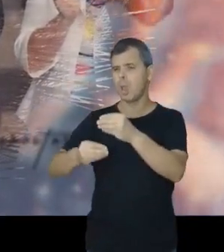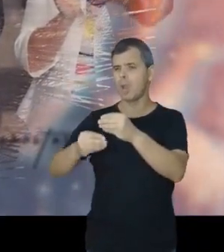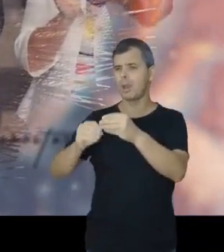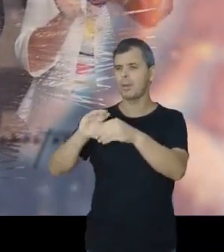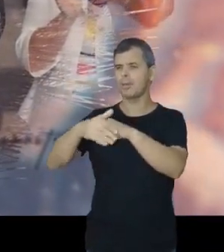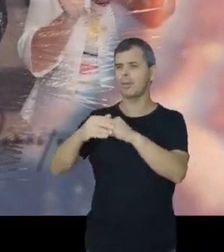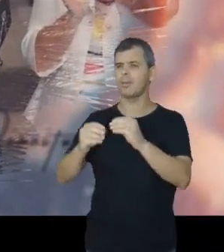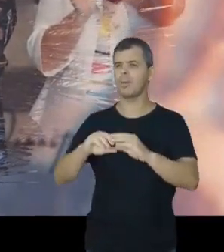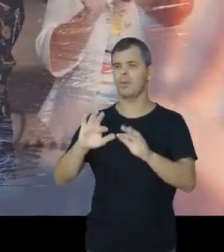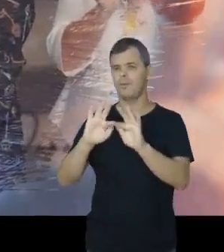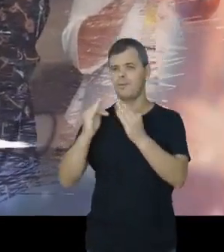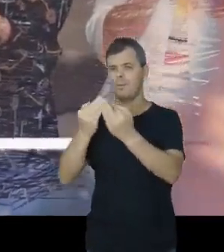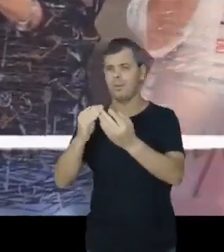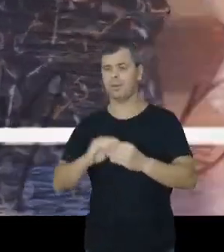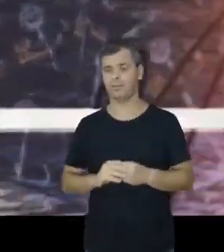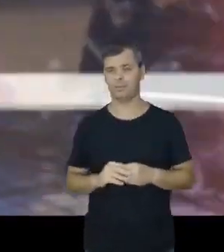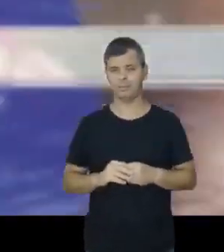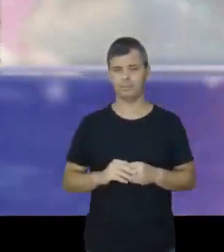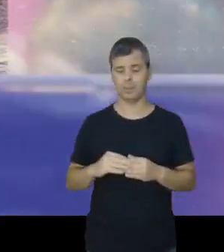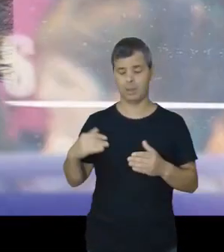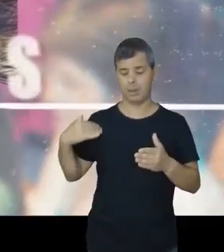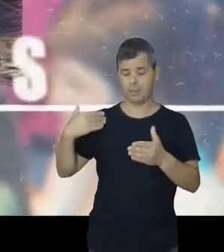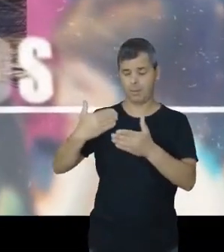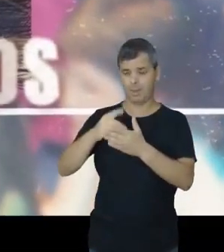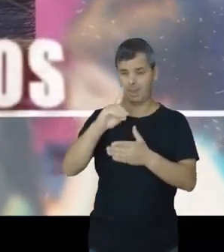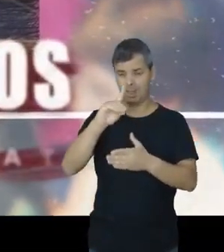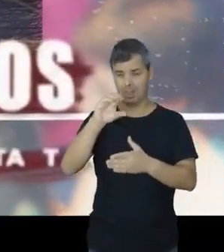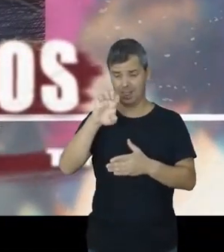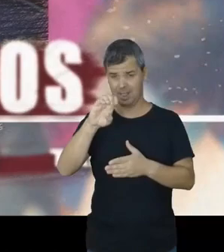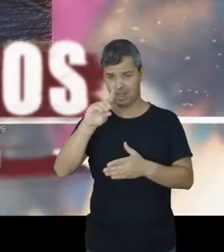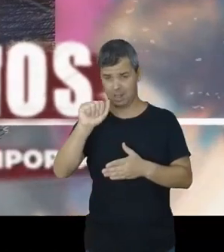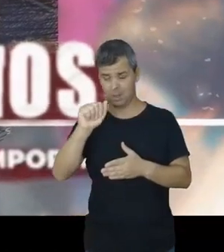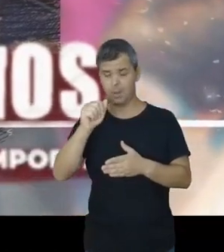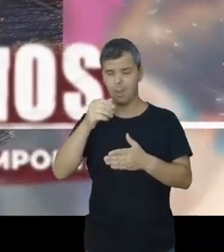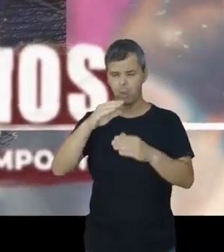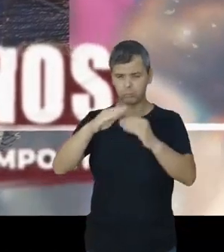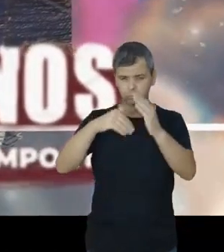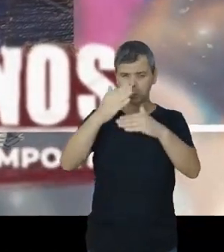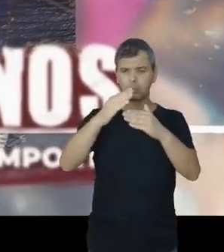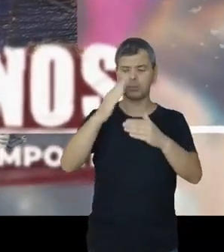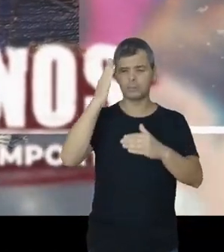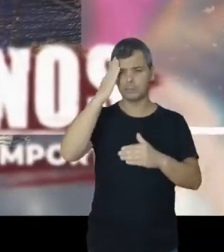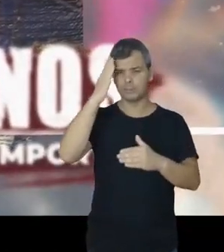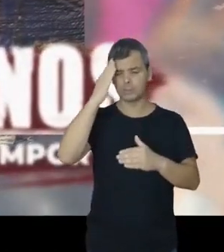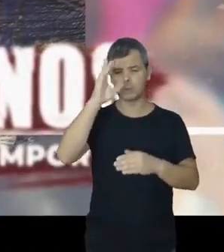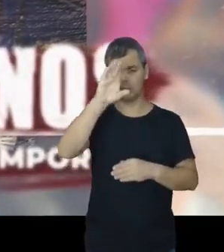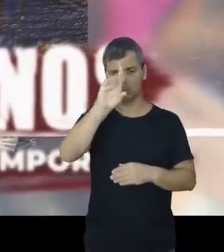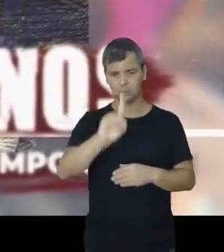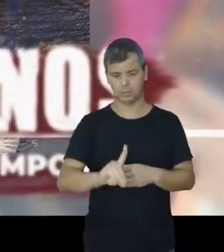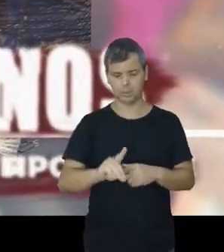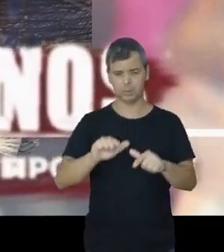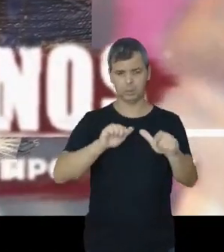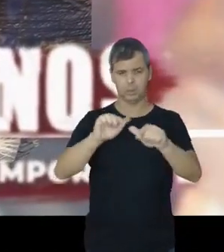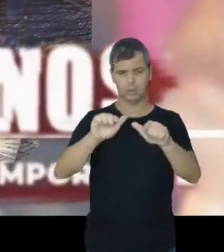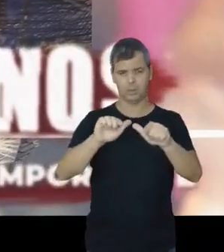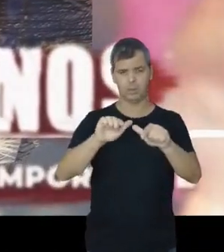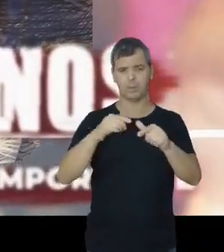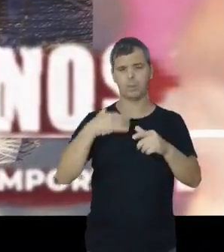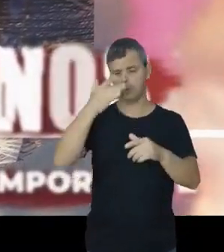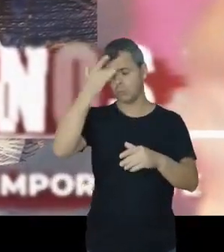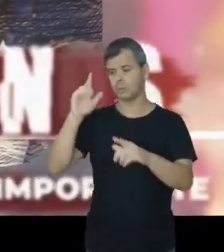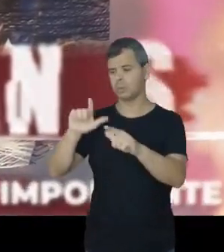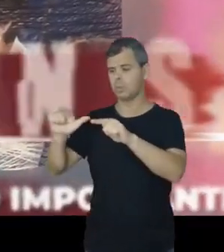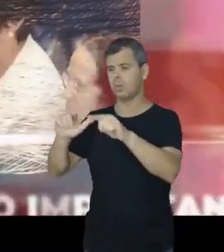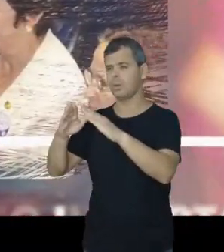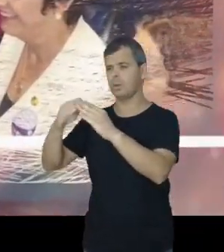abono-família Nesta primeira década, foi dado um passo importante pelo reconhecimento de direitos das trabalhadoras domésticas